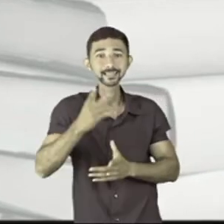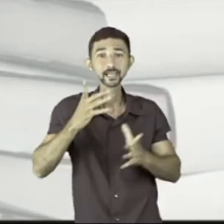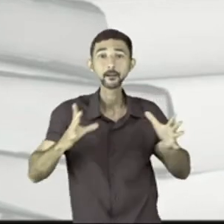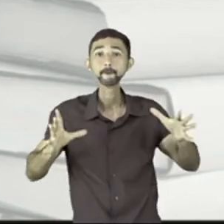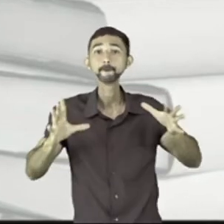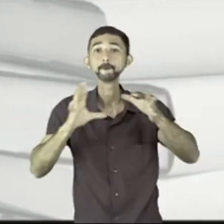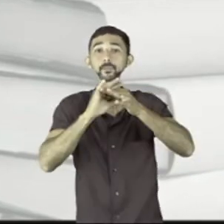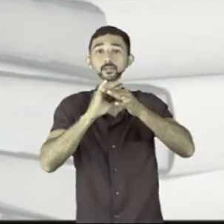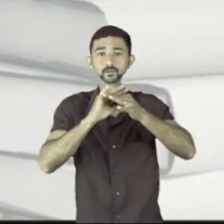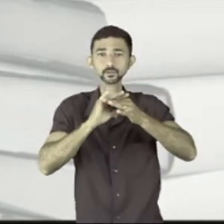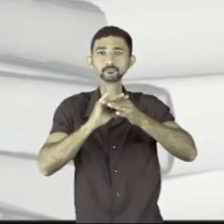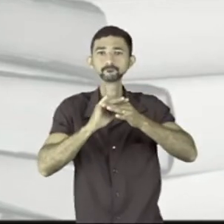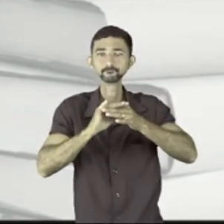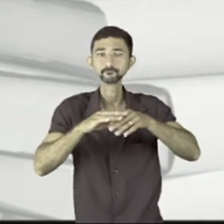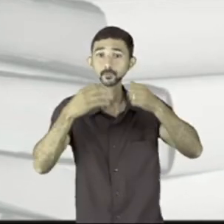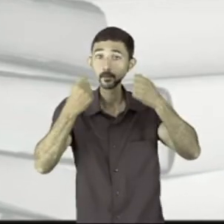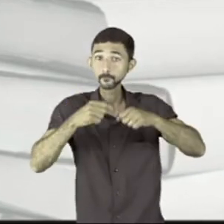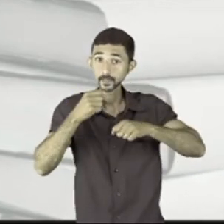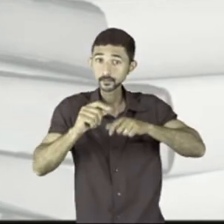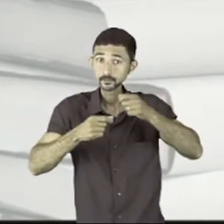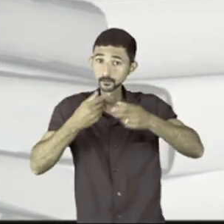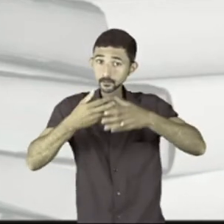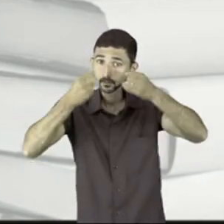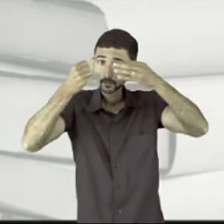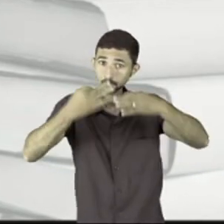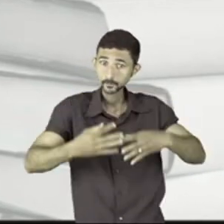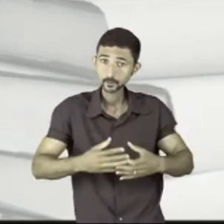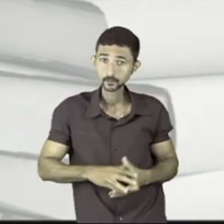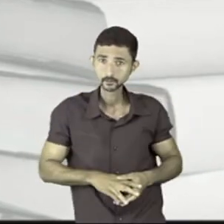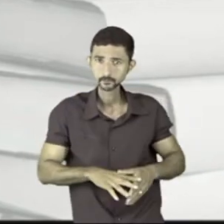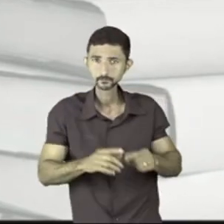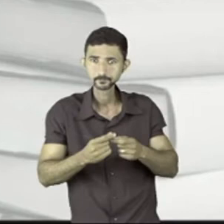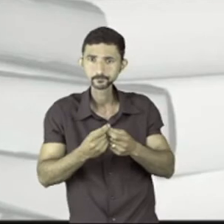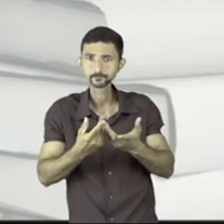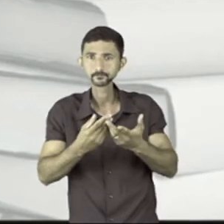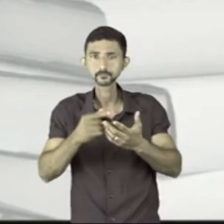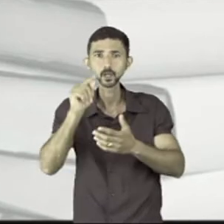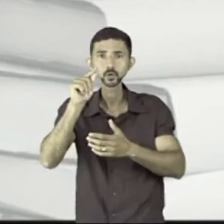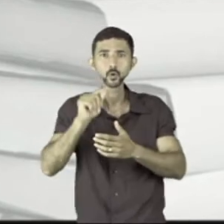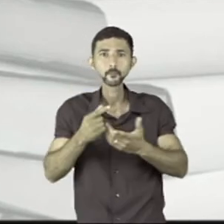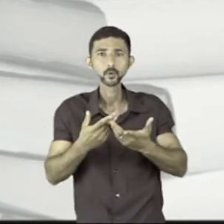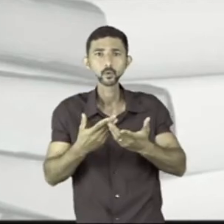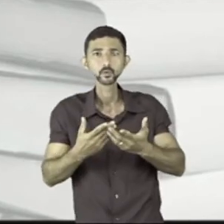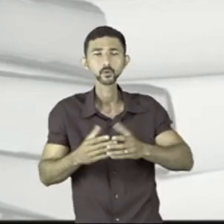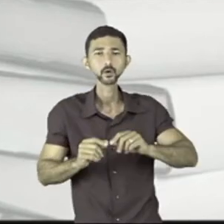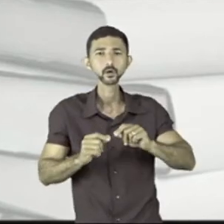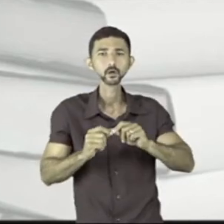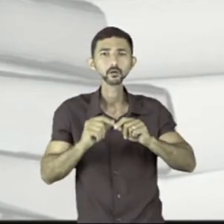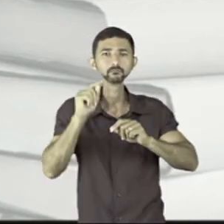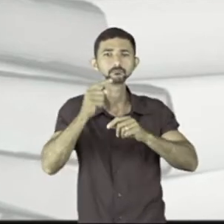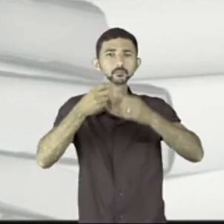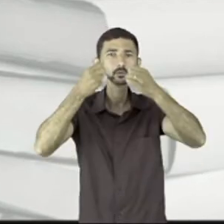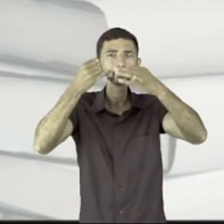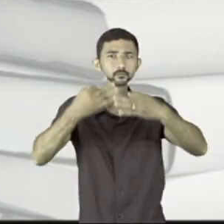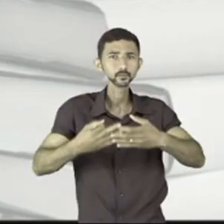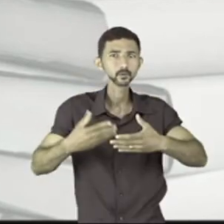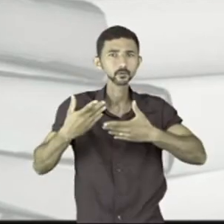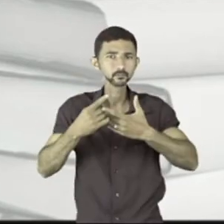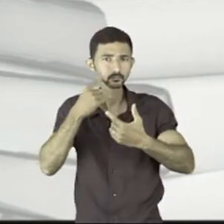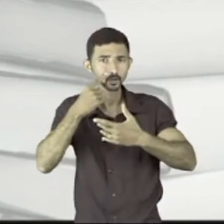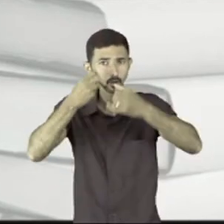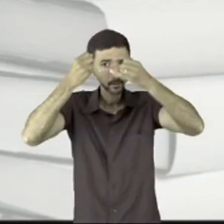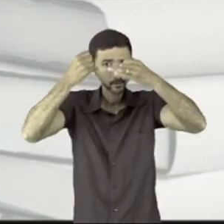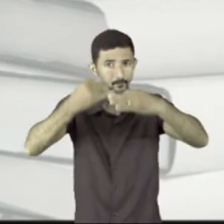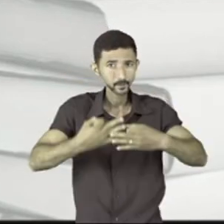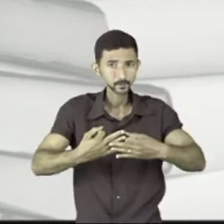parceria, ela precisa ser explicada. Então, os dois pontos, eles têm a finalidade de dar